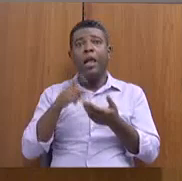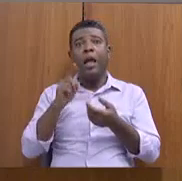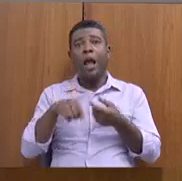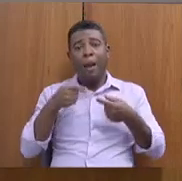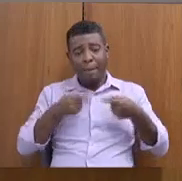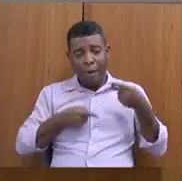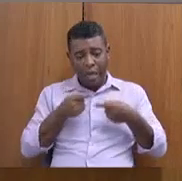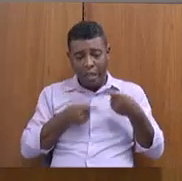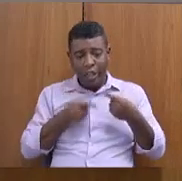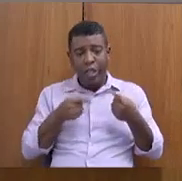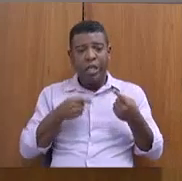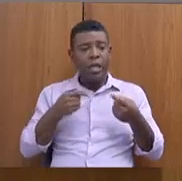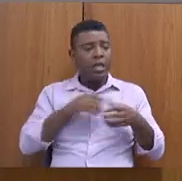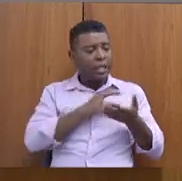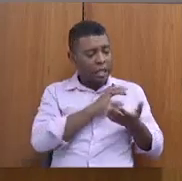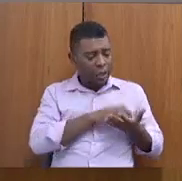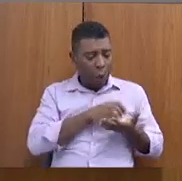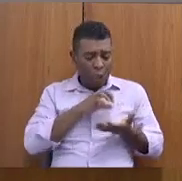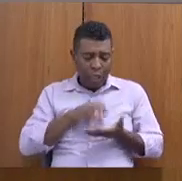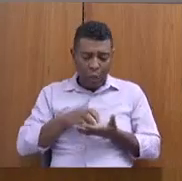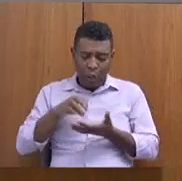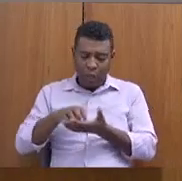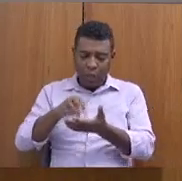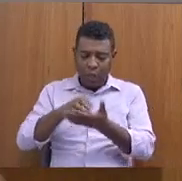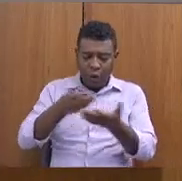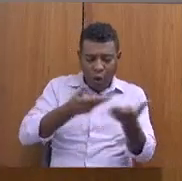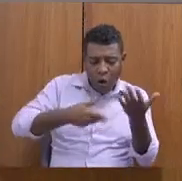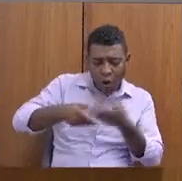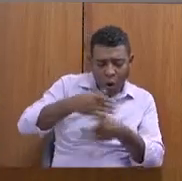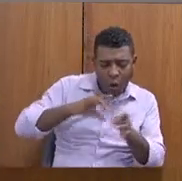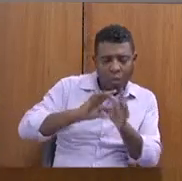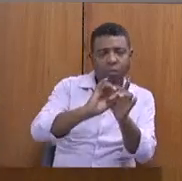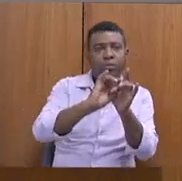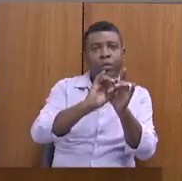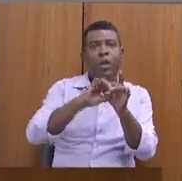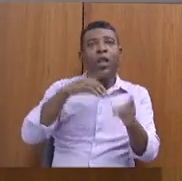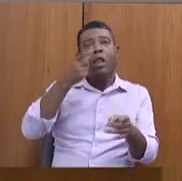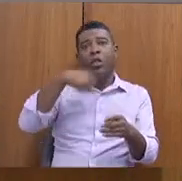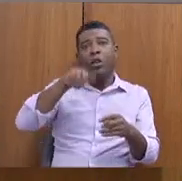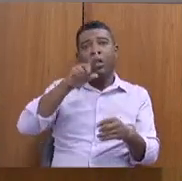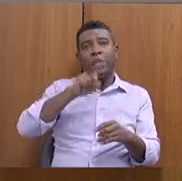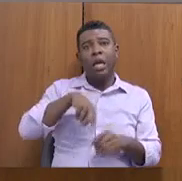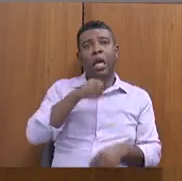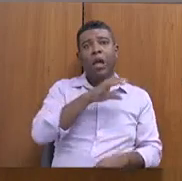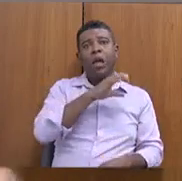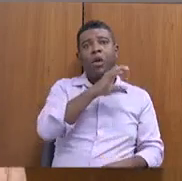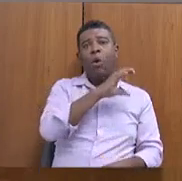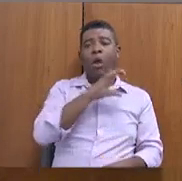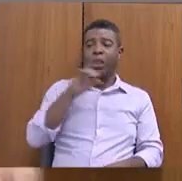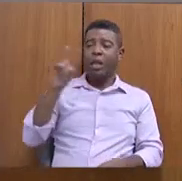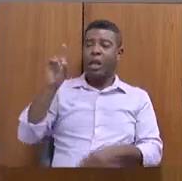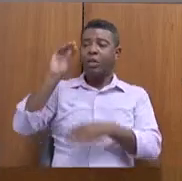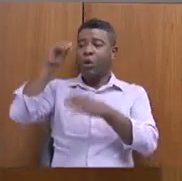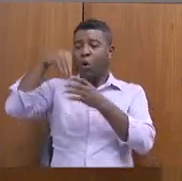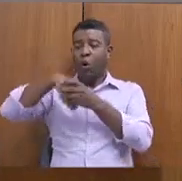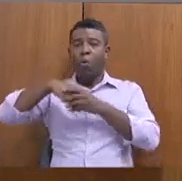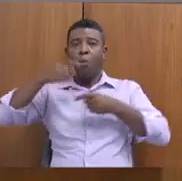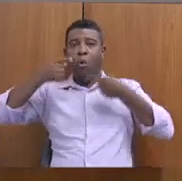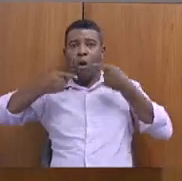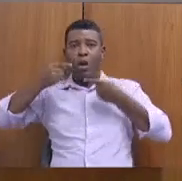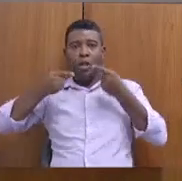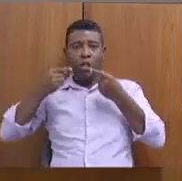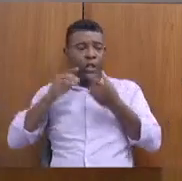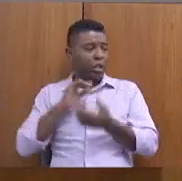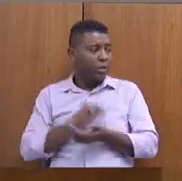de monitoramento de todas as ações intersetoriais. Nós somos os coordenadores da política, então, gente monitora todas as